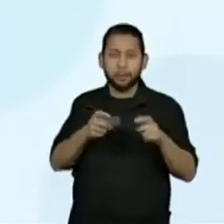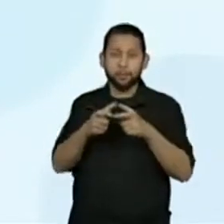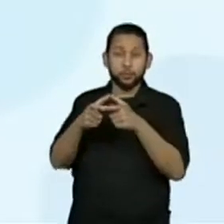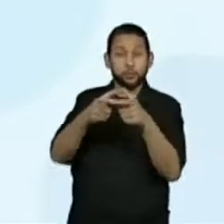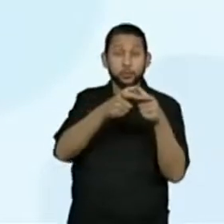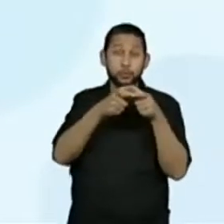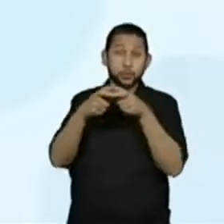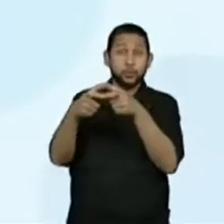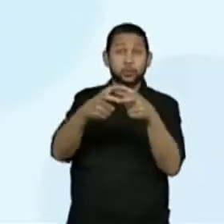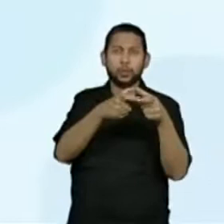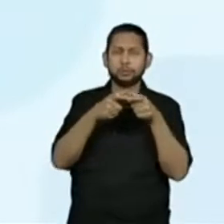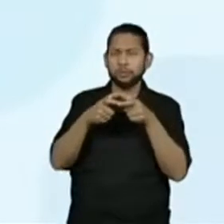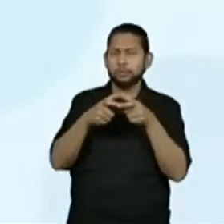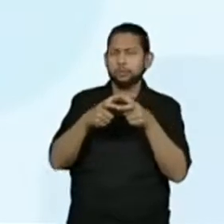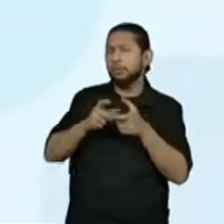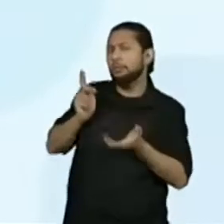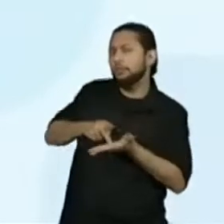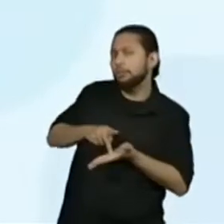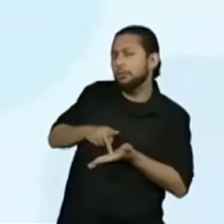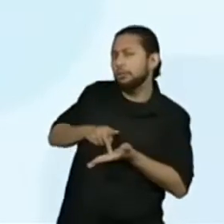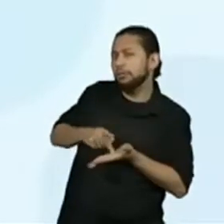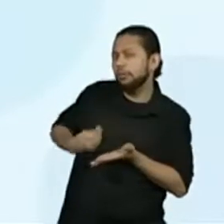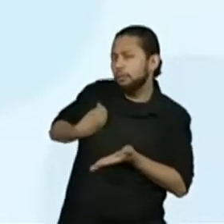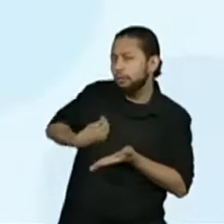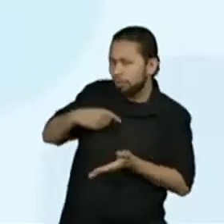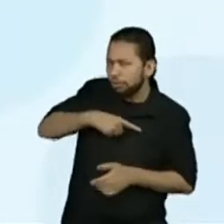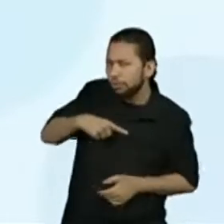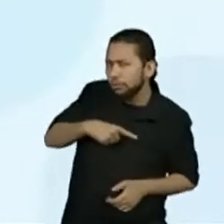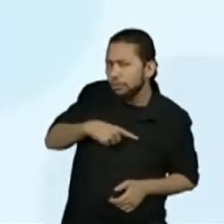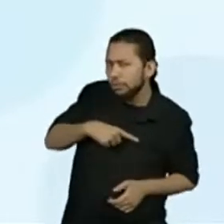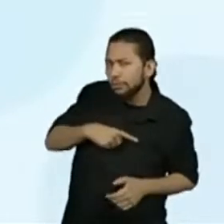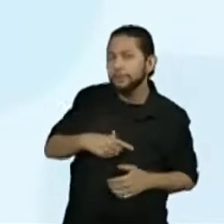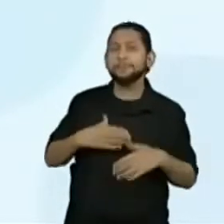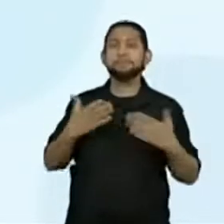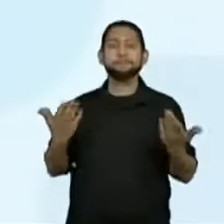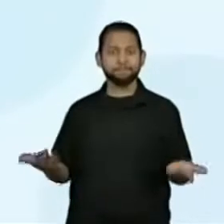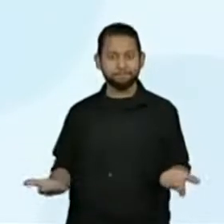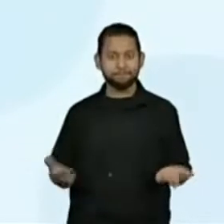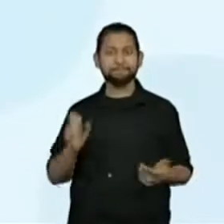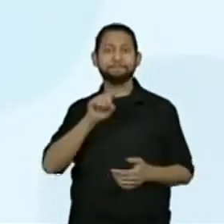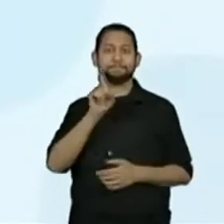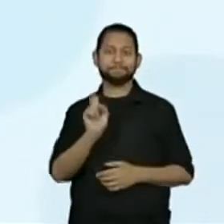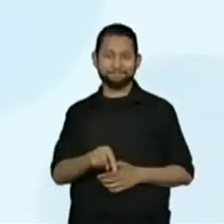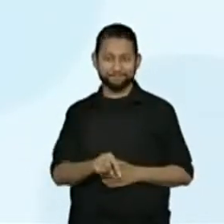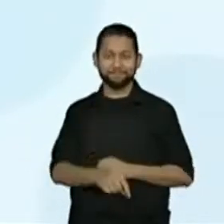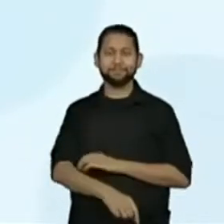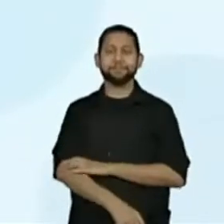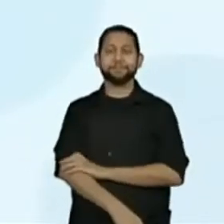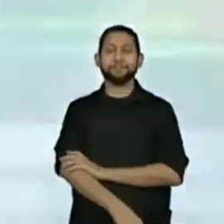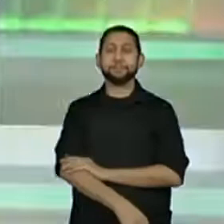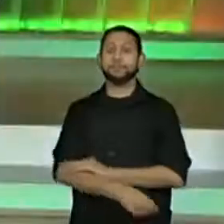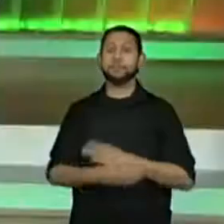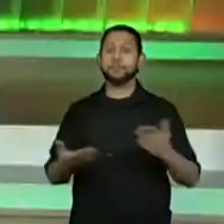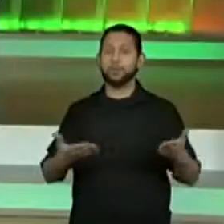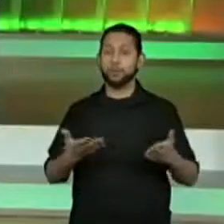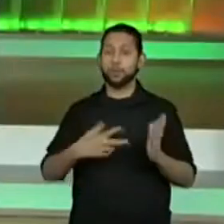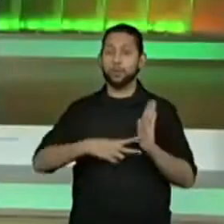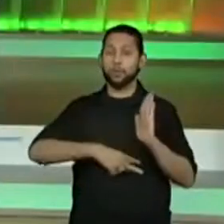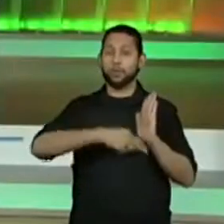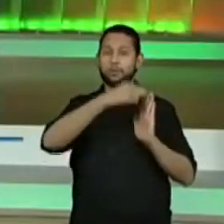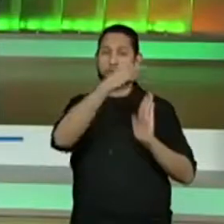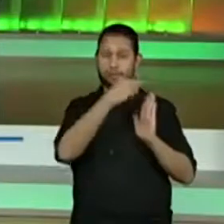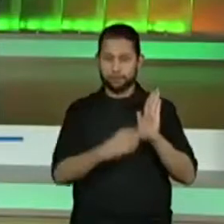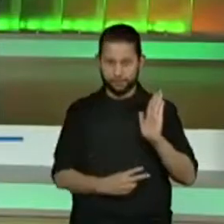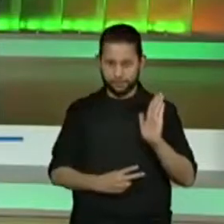Diz que os voadores existem. E aí, nós faremos o seguinte. Eu lerei